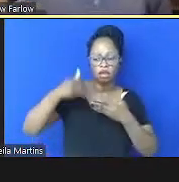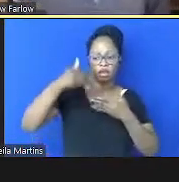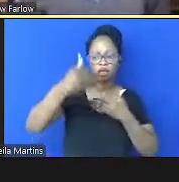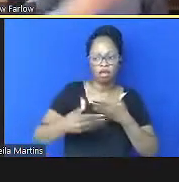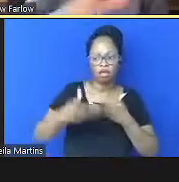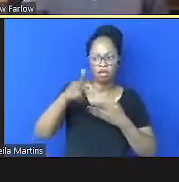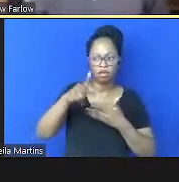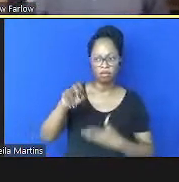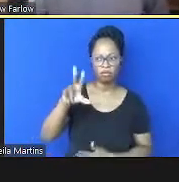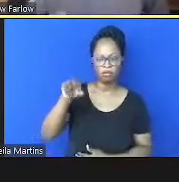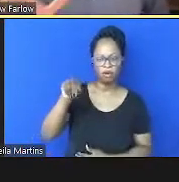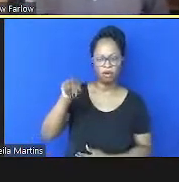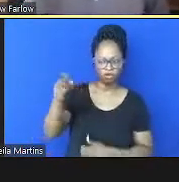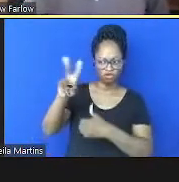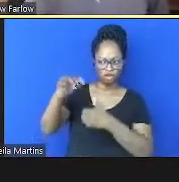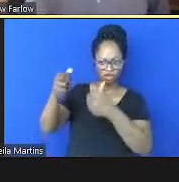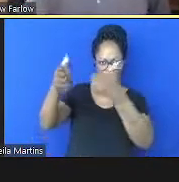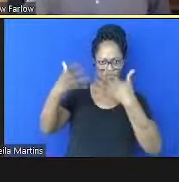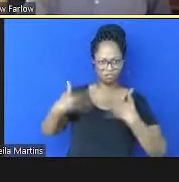Ferrin então